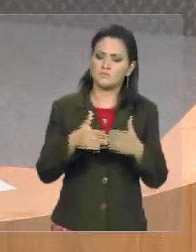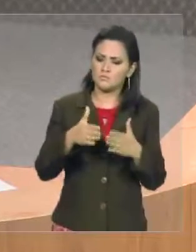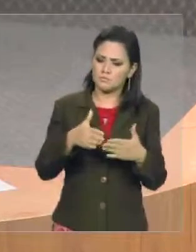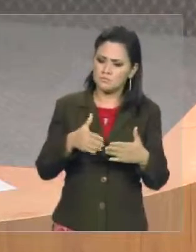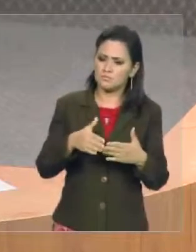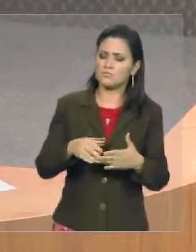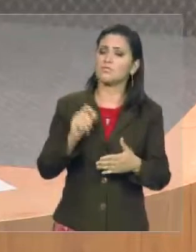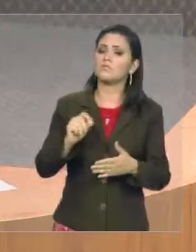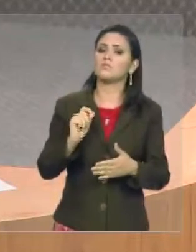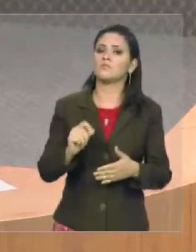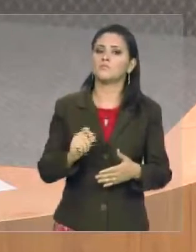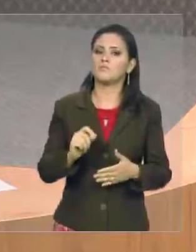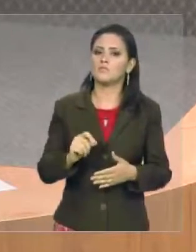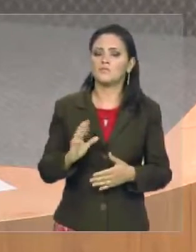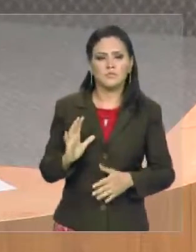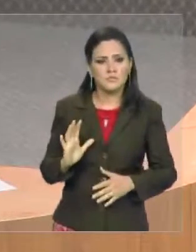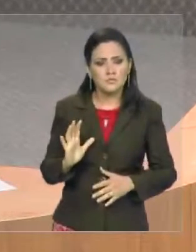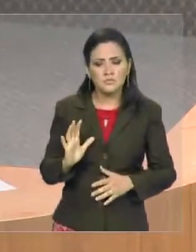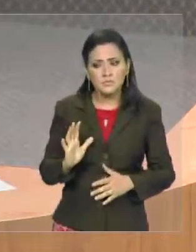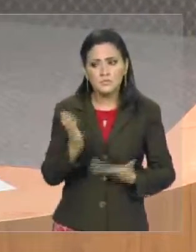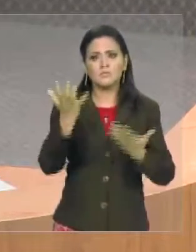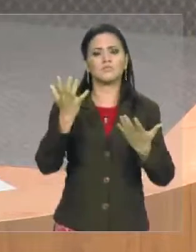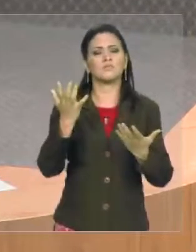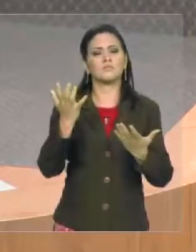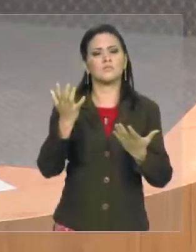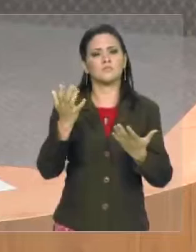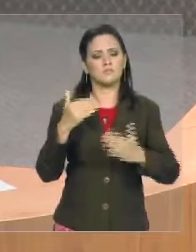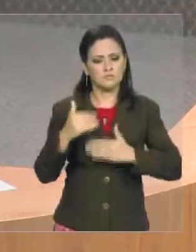soluções, e apresentado soluções.